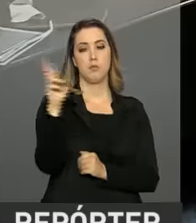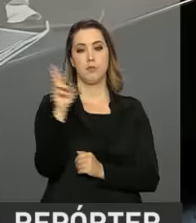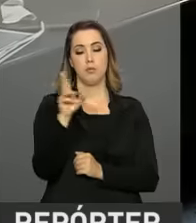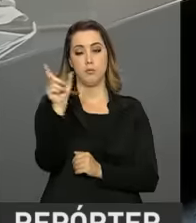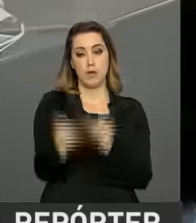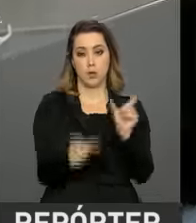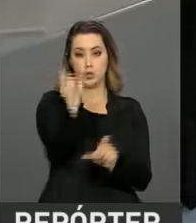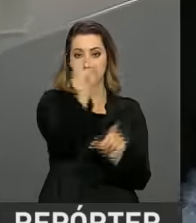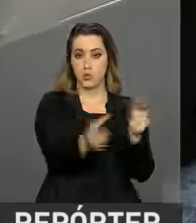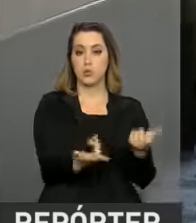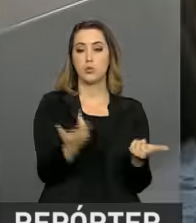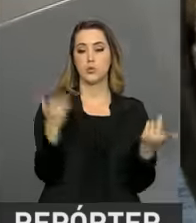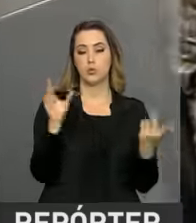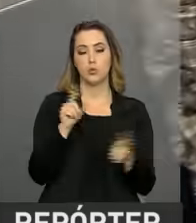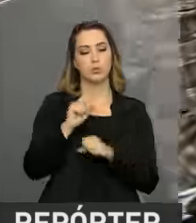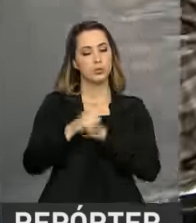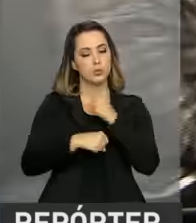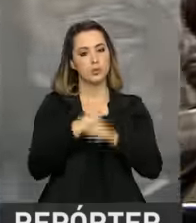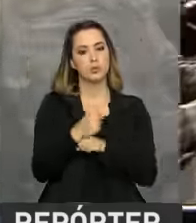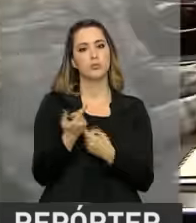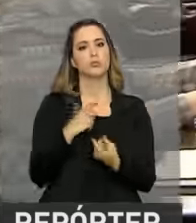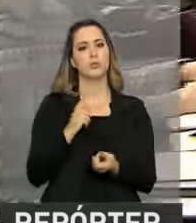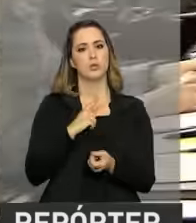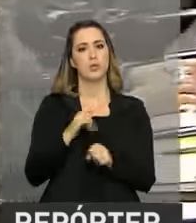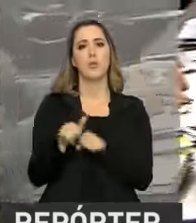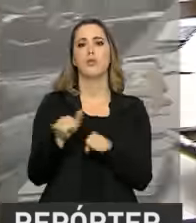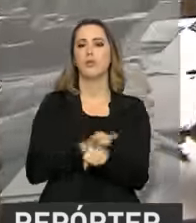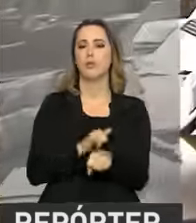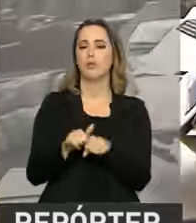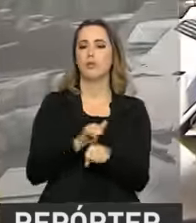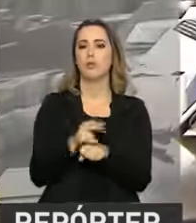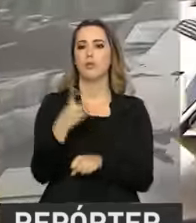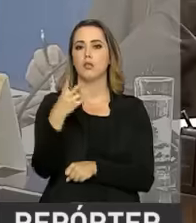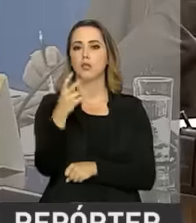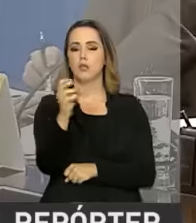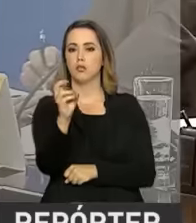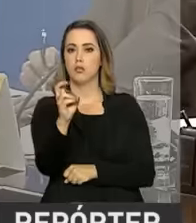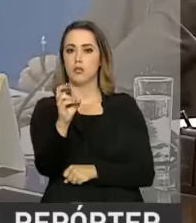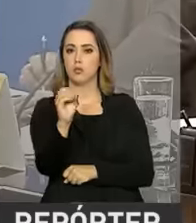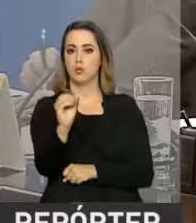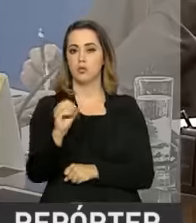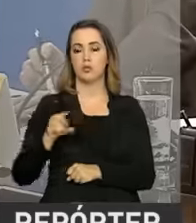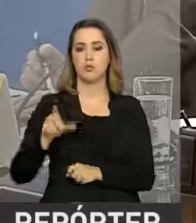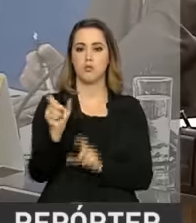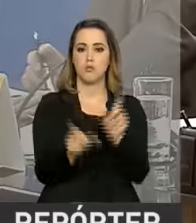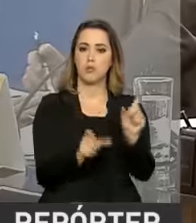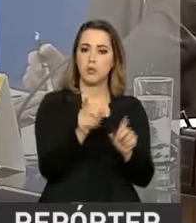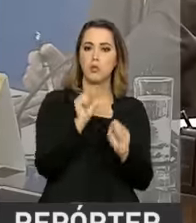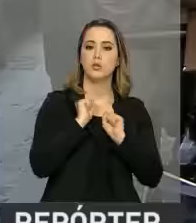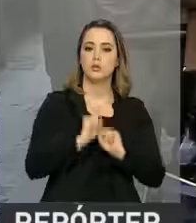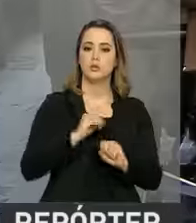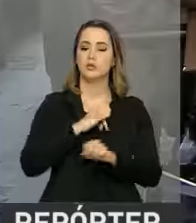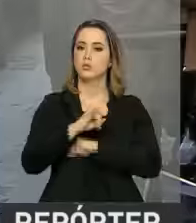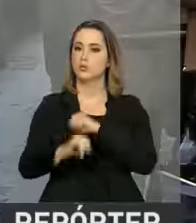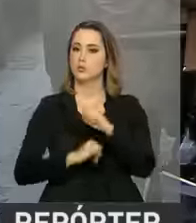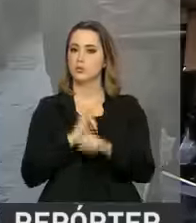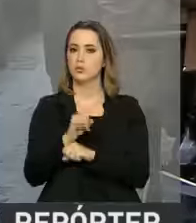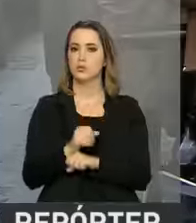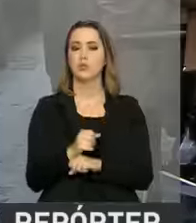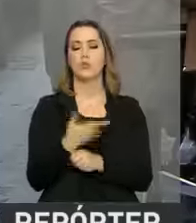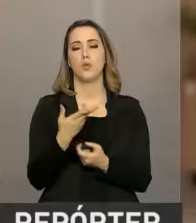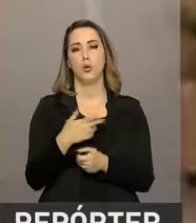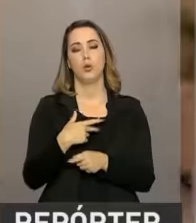A estratégia conta ainda com a abertura de mais de 250 unidades de atendimento digital em